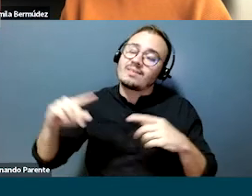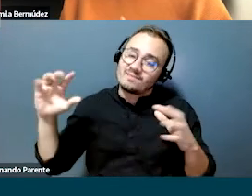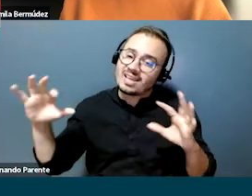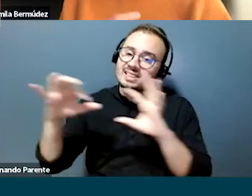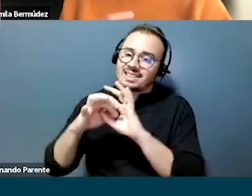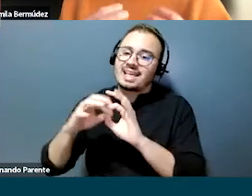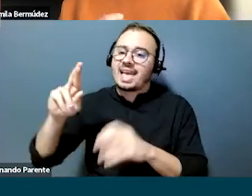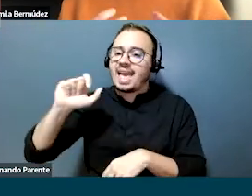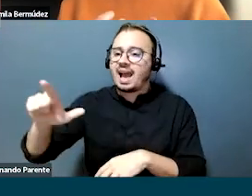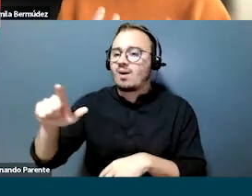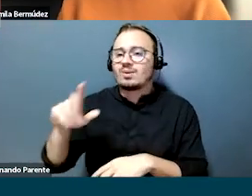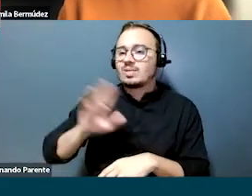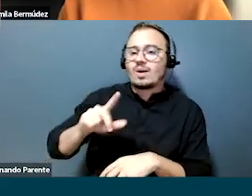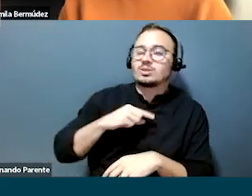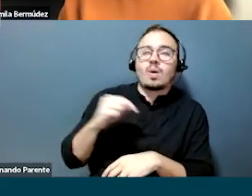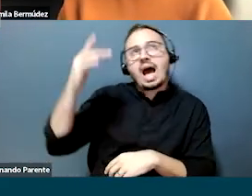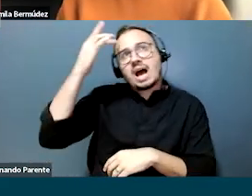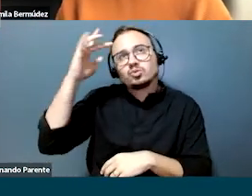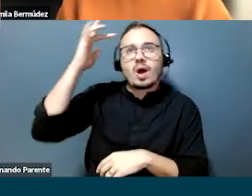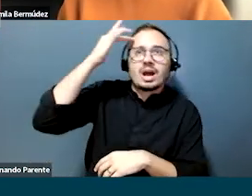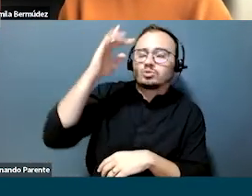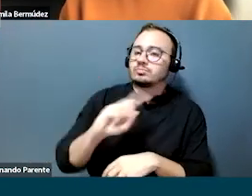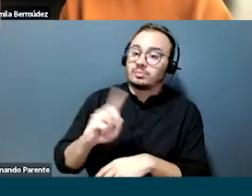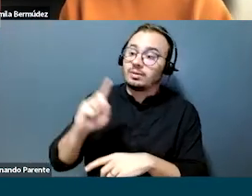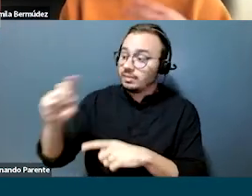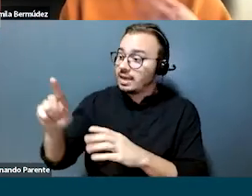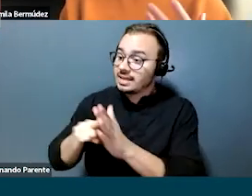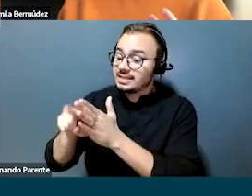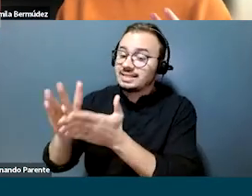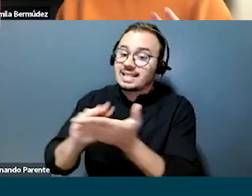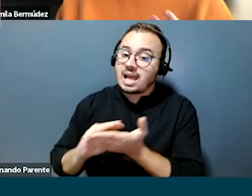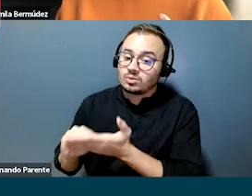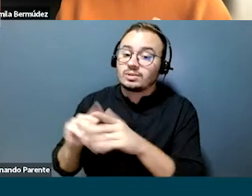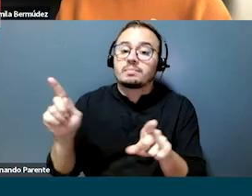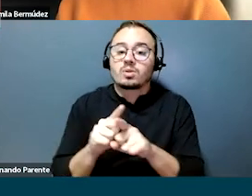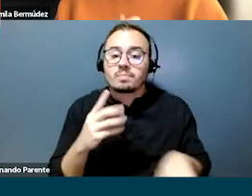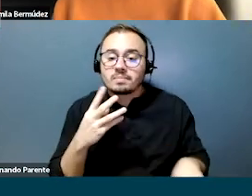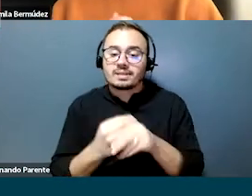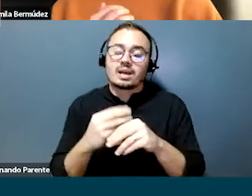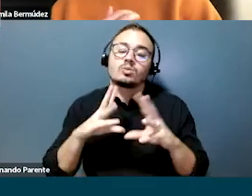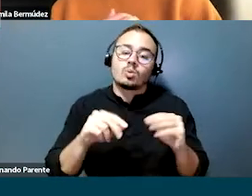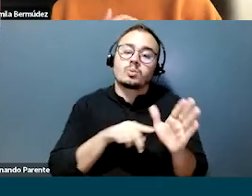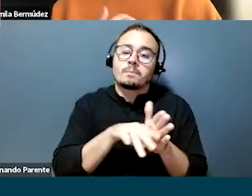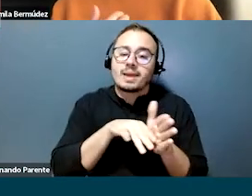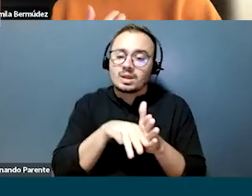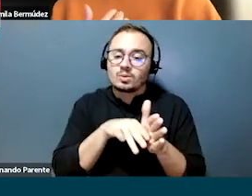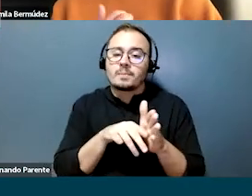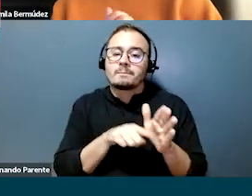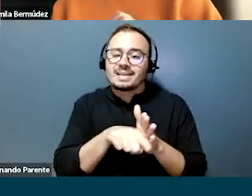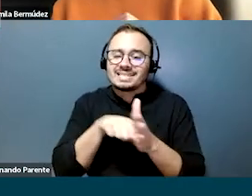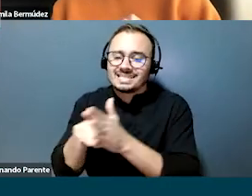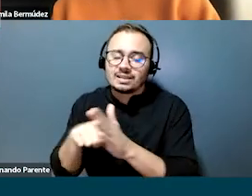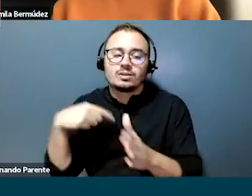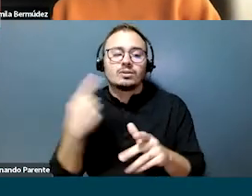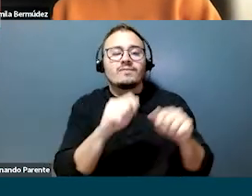mercado e de que a gente não estava inferindo algo. E para complementar todos esses métodos de pesquisa, a gente fez uma análise